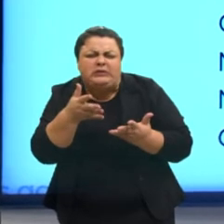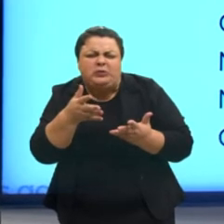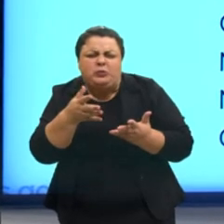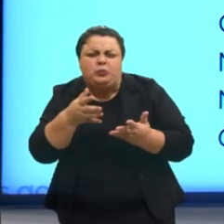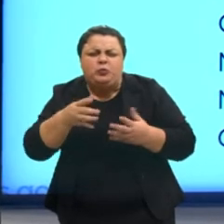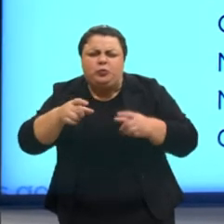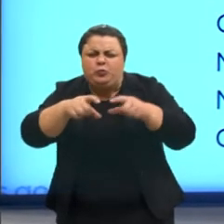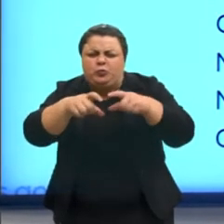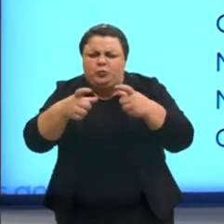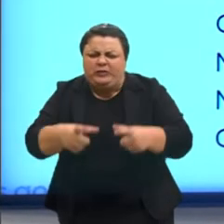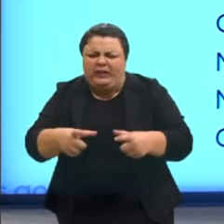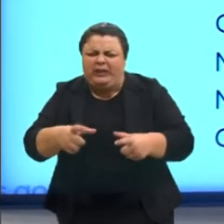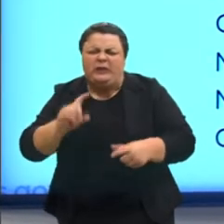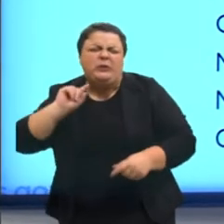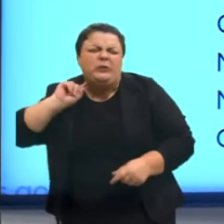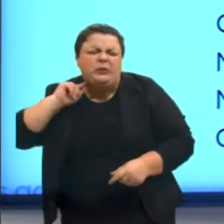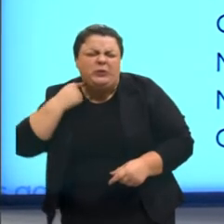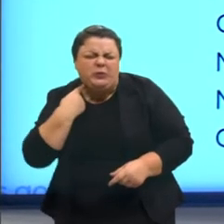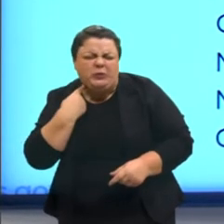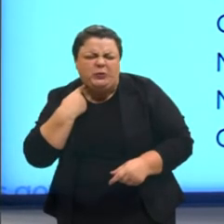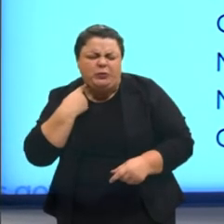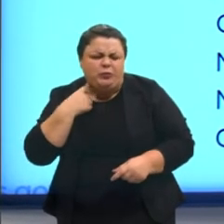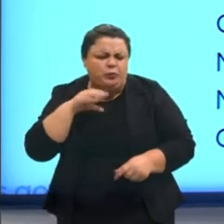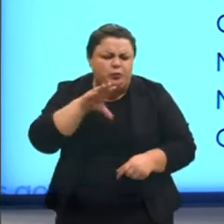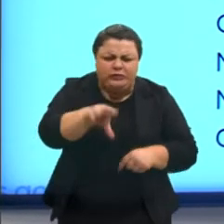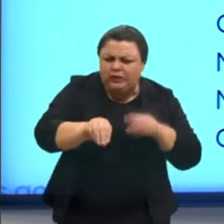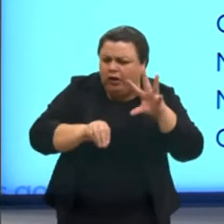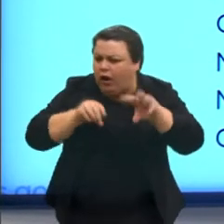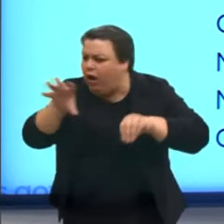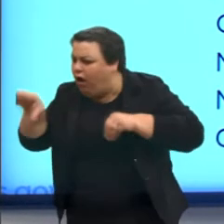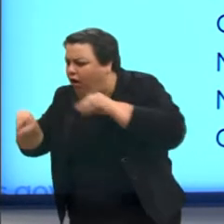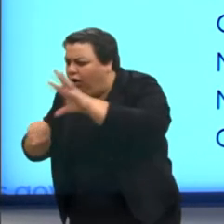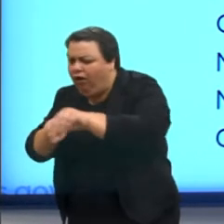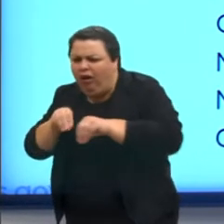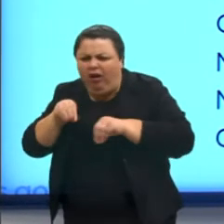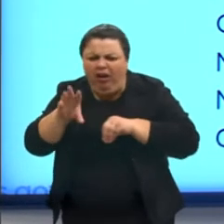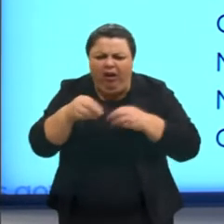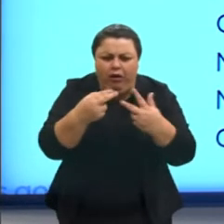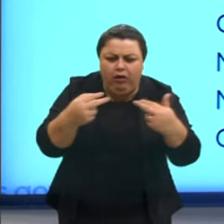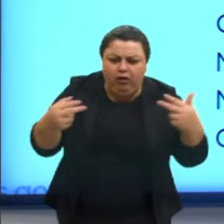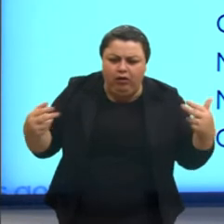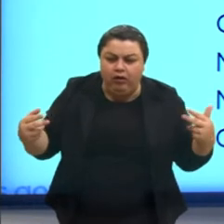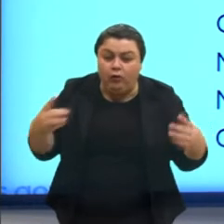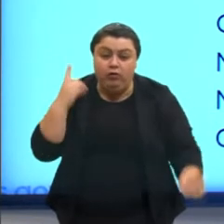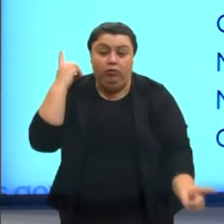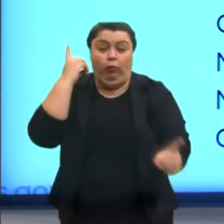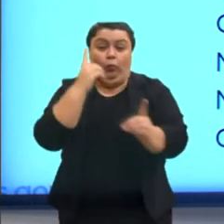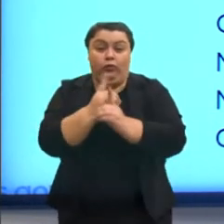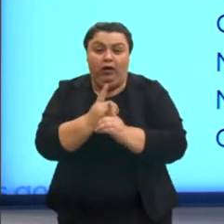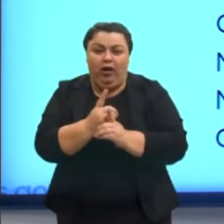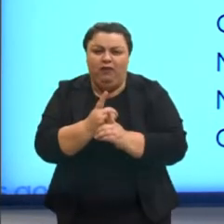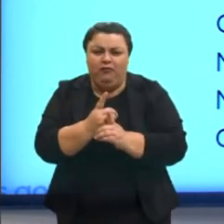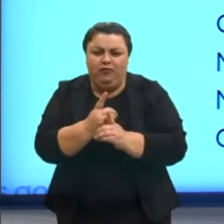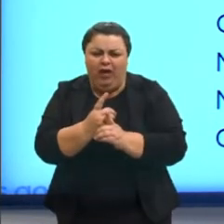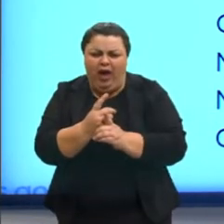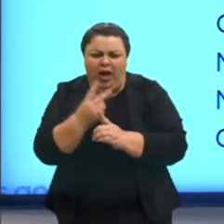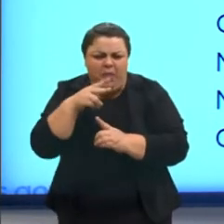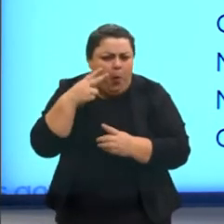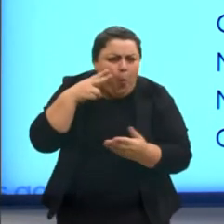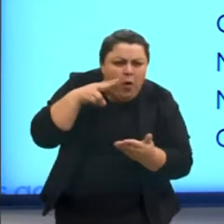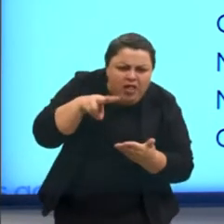do pátio, catando comida entre os detritos. Quando achava alguma coisa, não